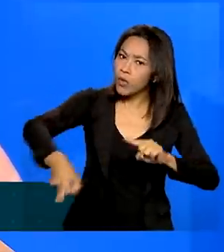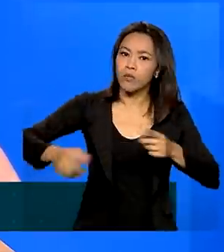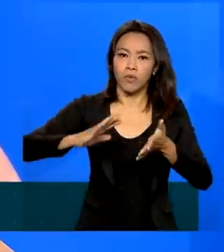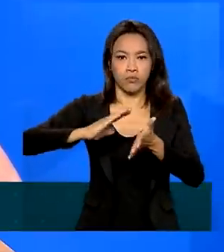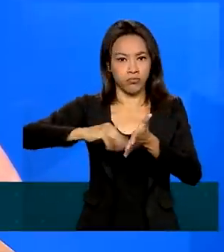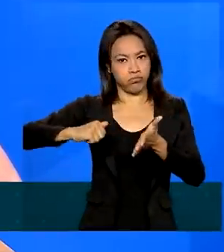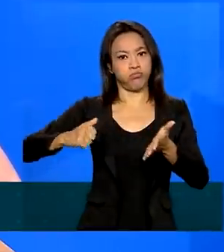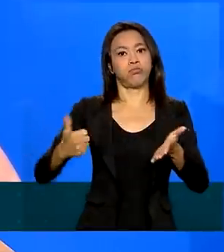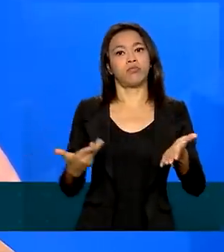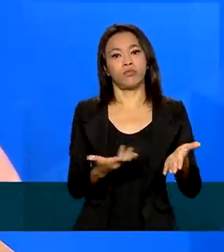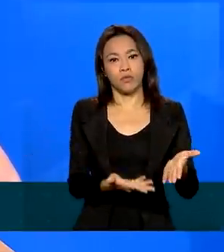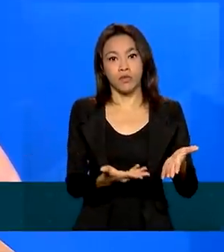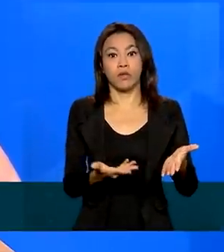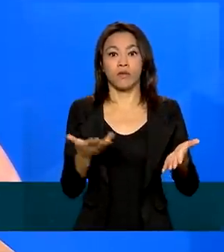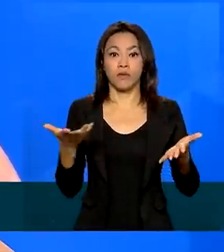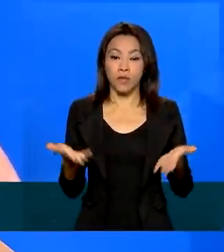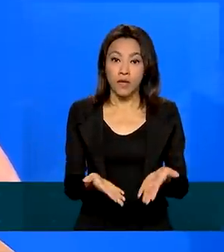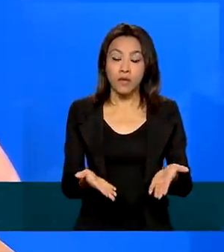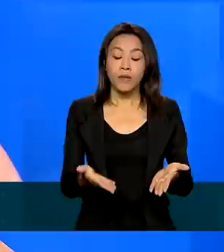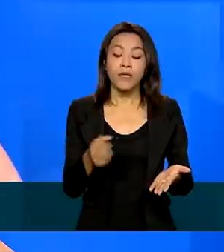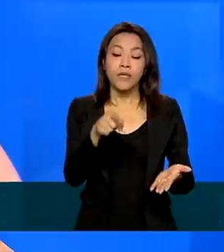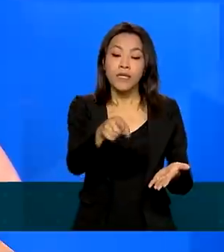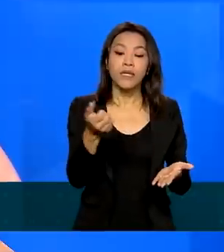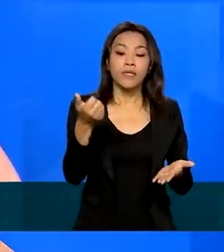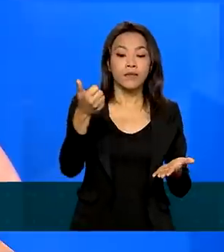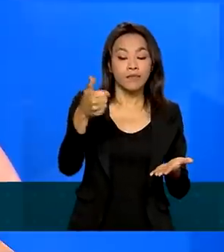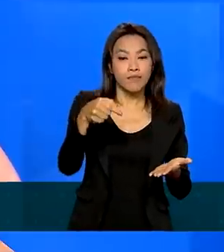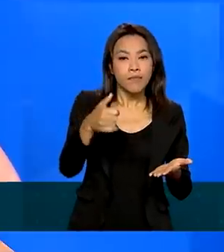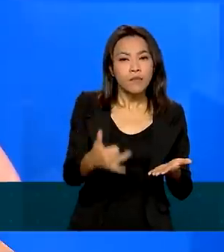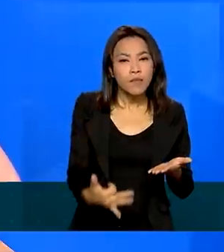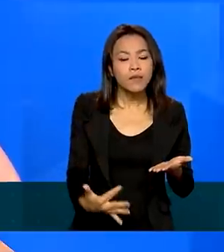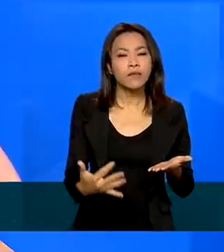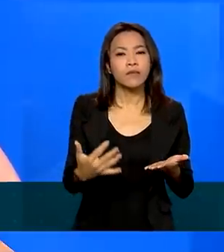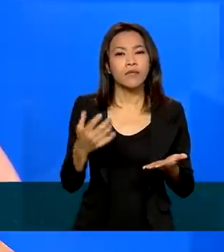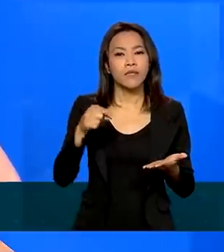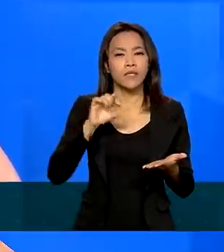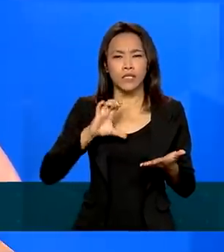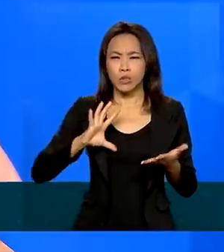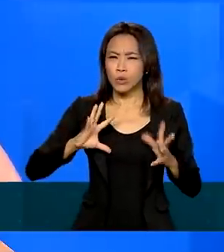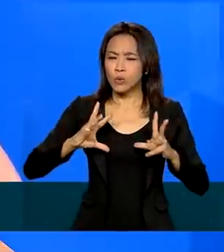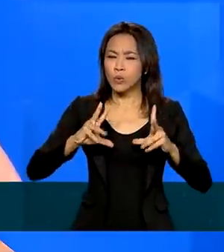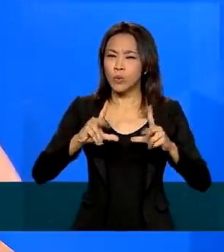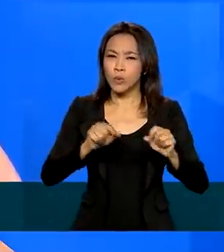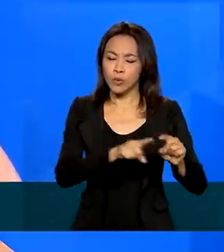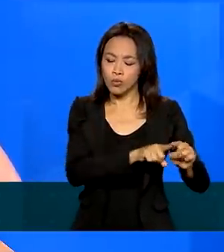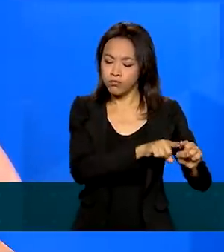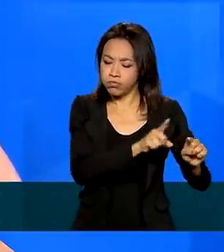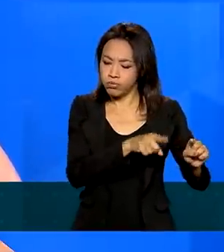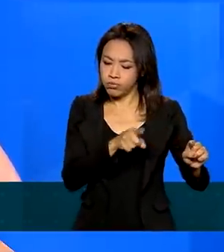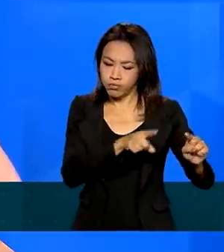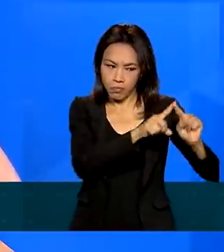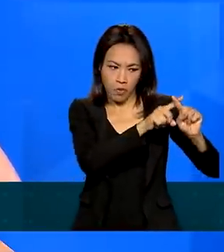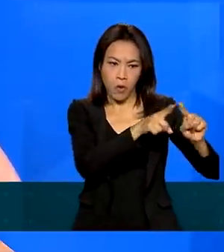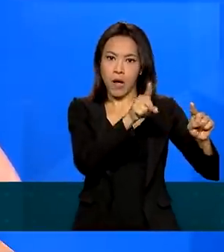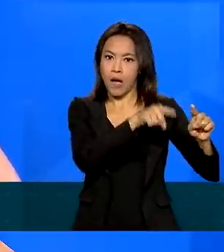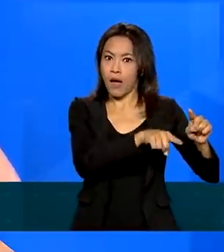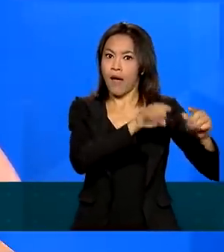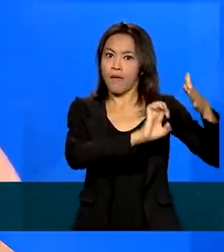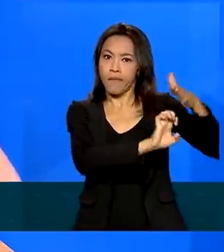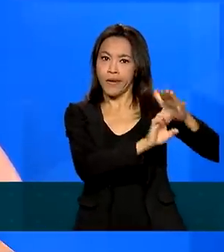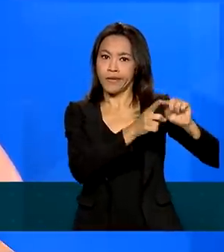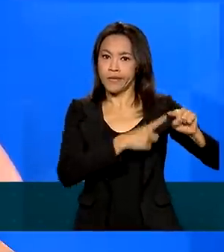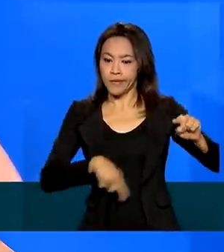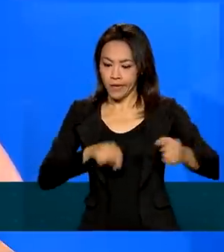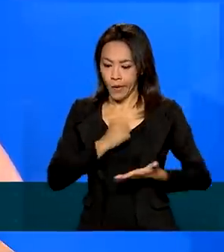é popularmente nomeado, isso se reflita em toda essa cadeia. Então, que isso tenha um custo menor